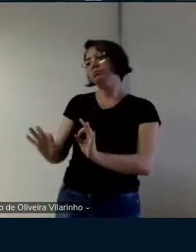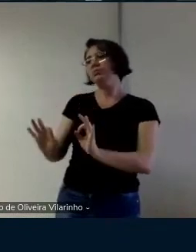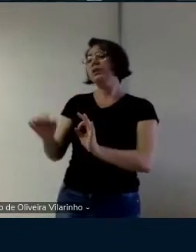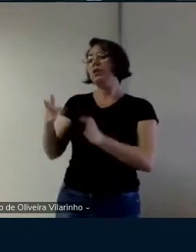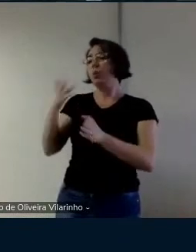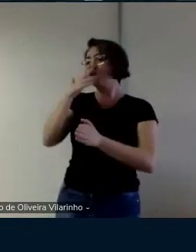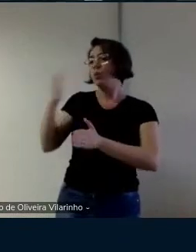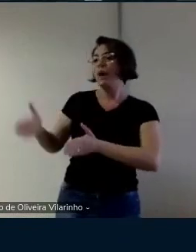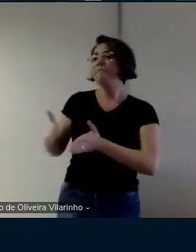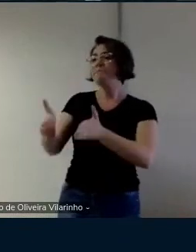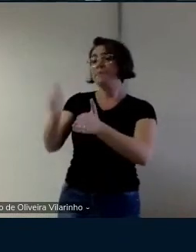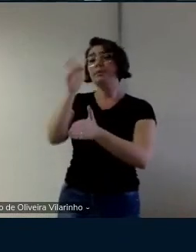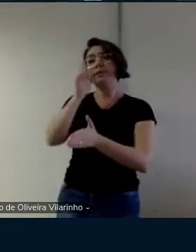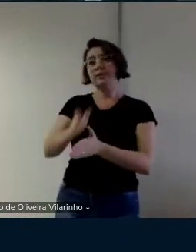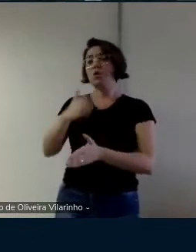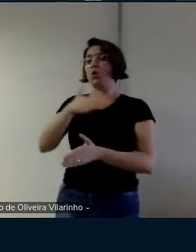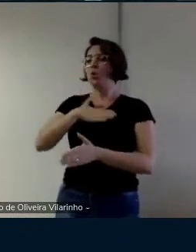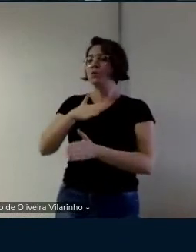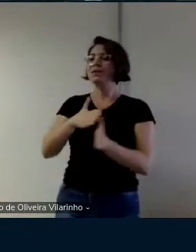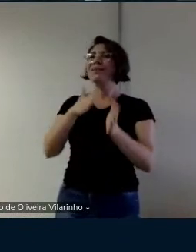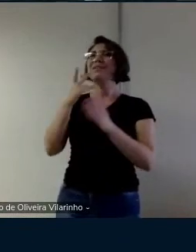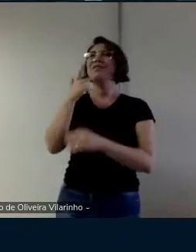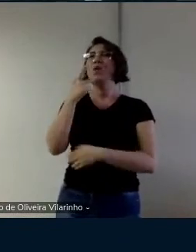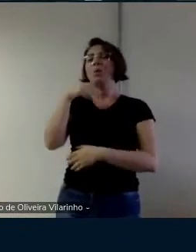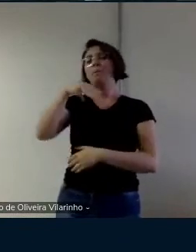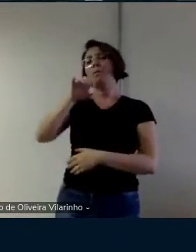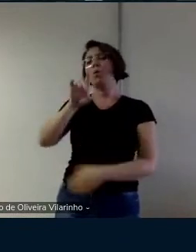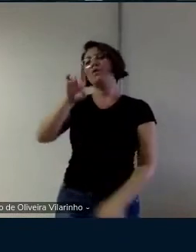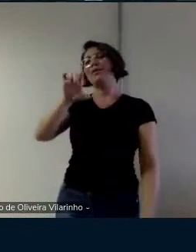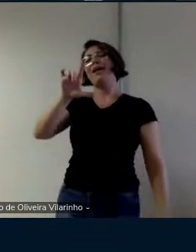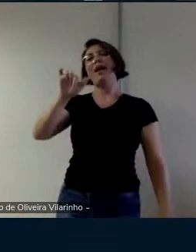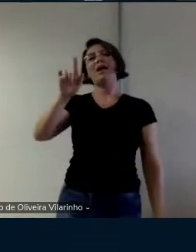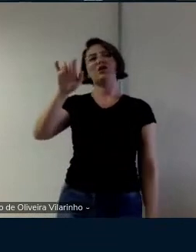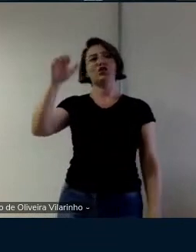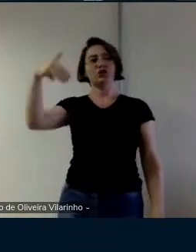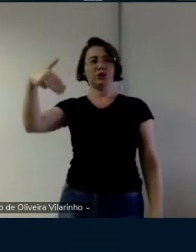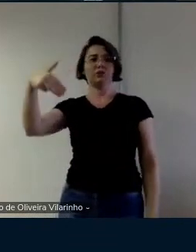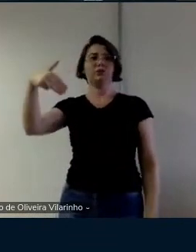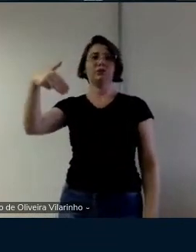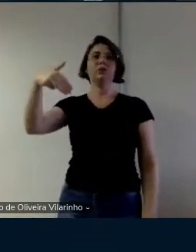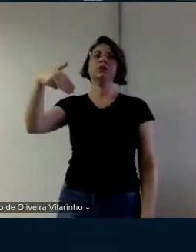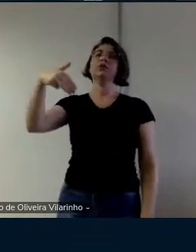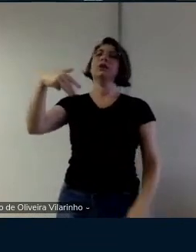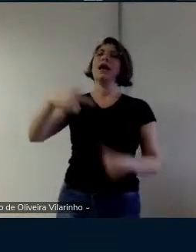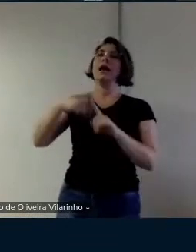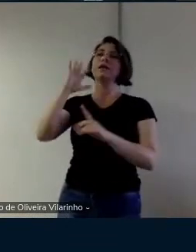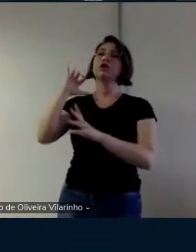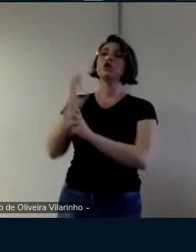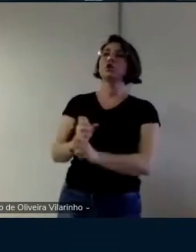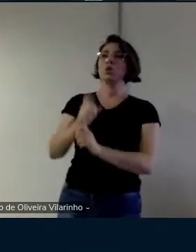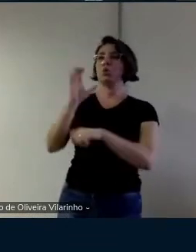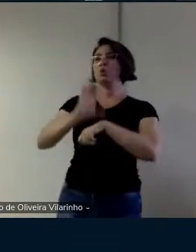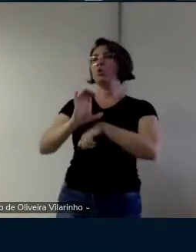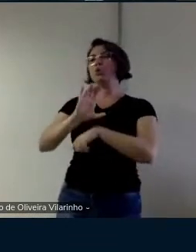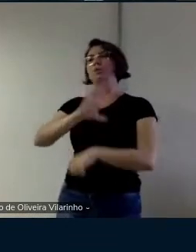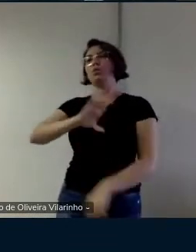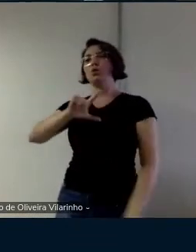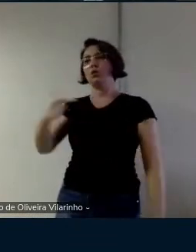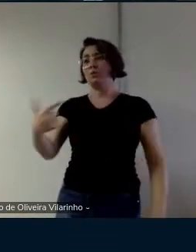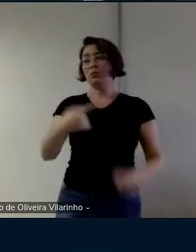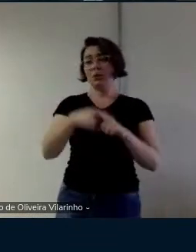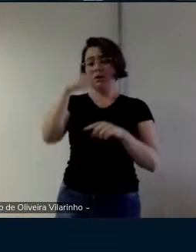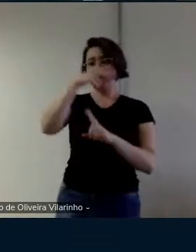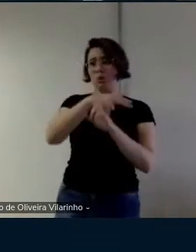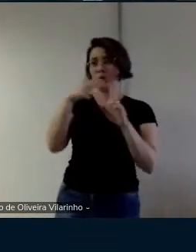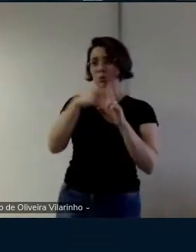gostei muito dessa questão da modelagem a Ingrid tem um histórico do curso de português como segunda língua porque nós temos aqui na Universidade